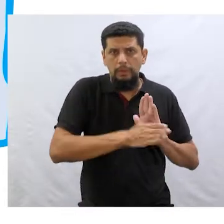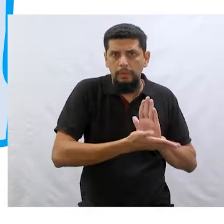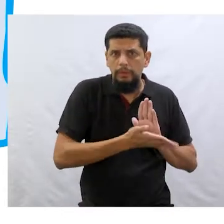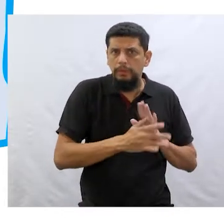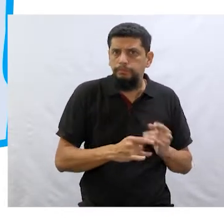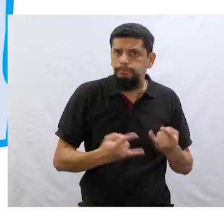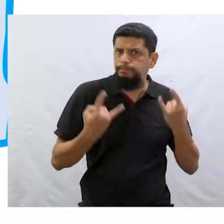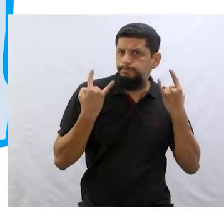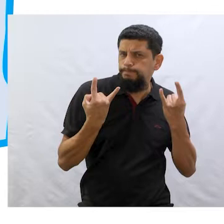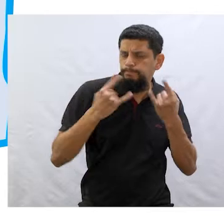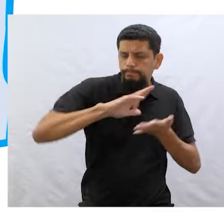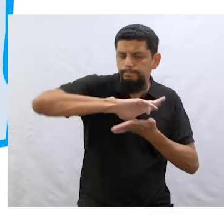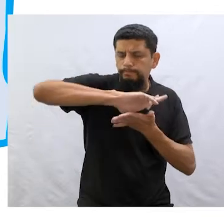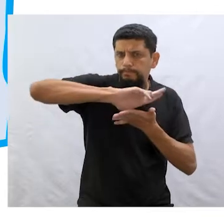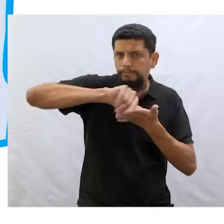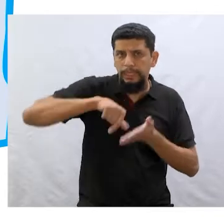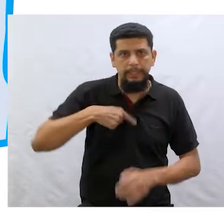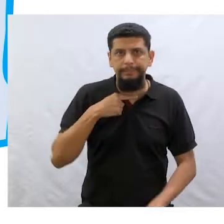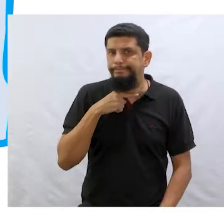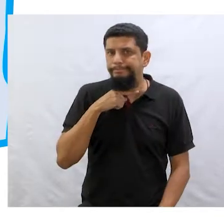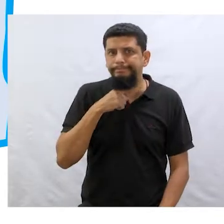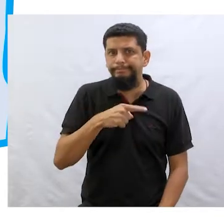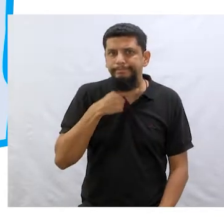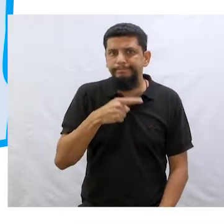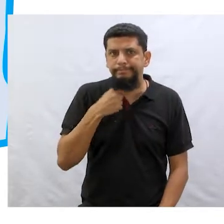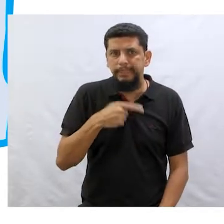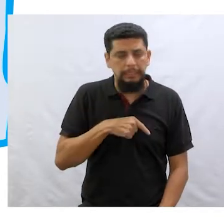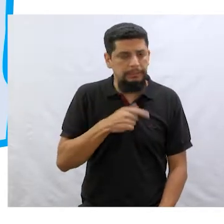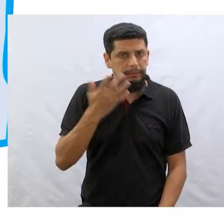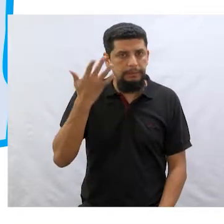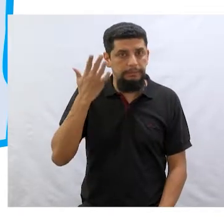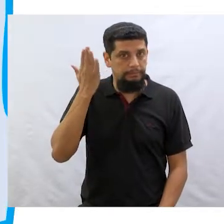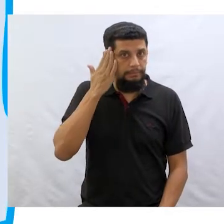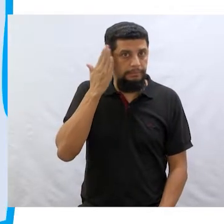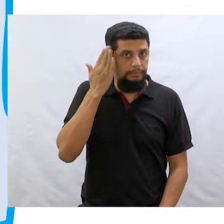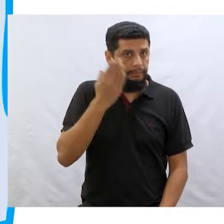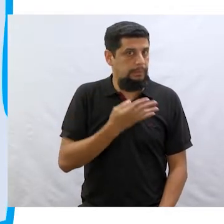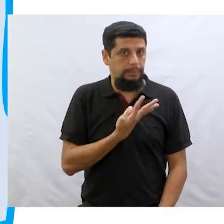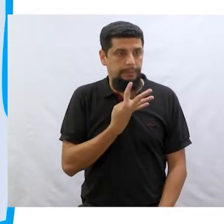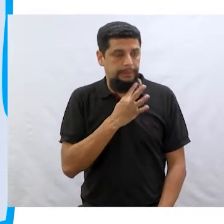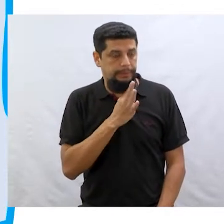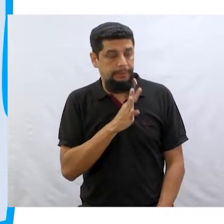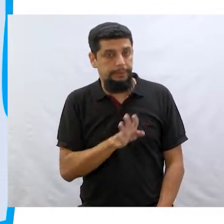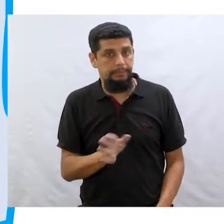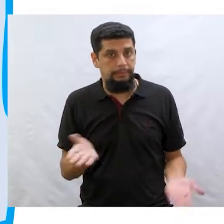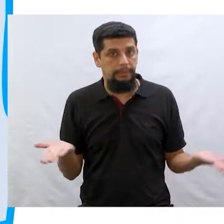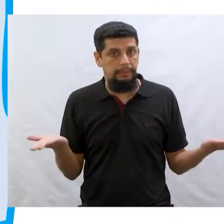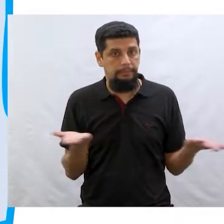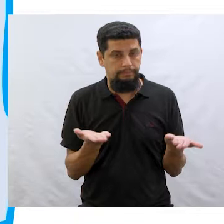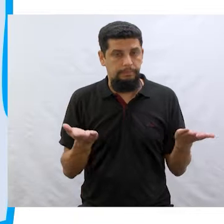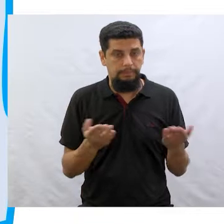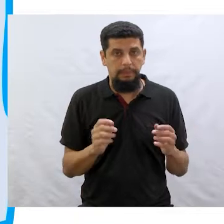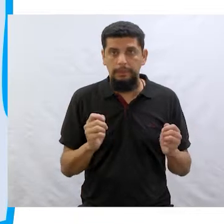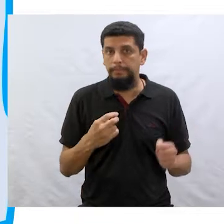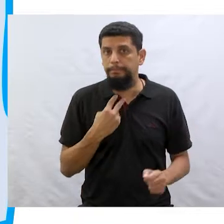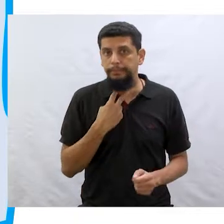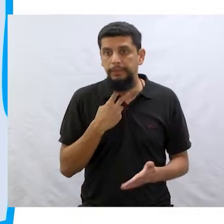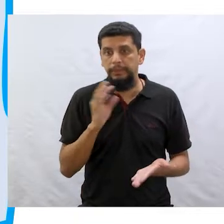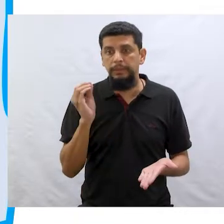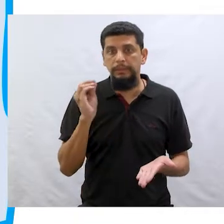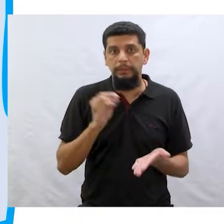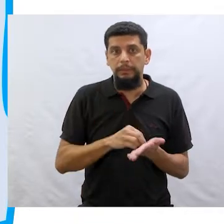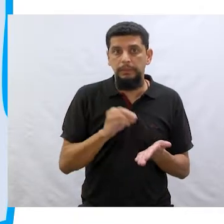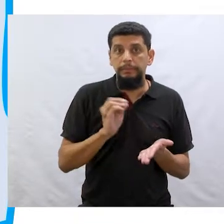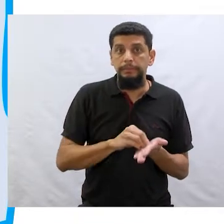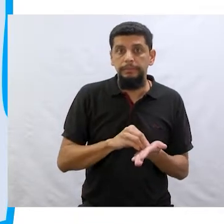reggae e outros que eu não conseguia classificar. Ah, e não podia faltar